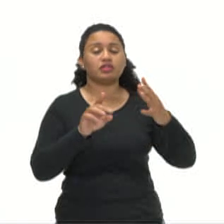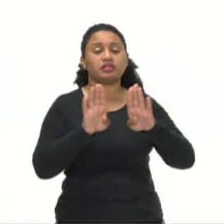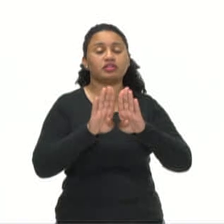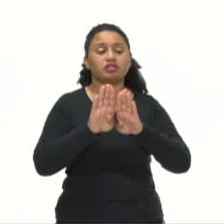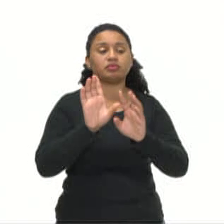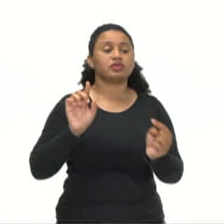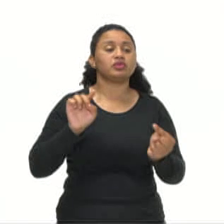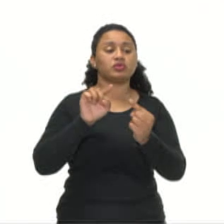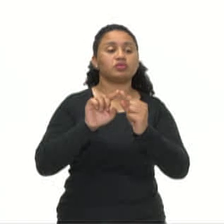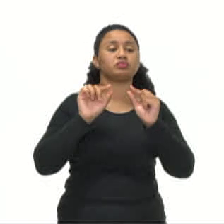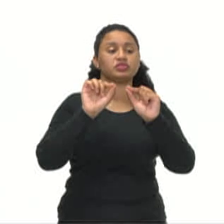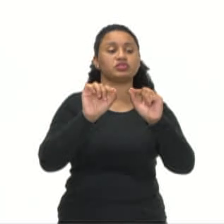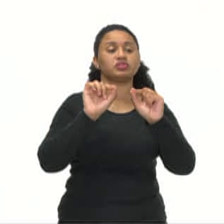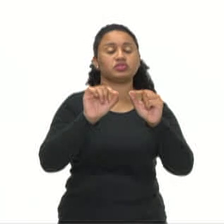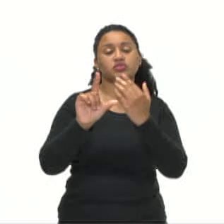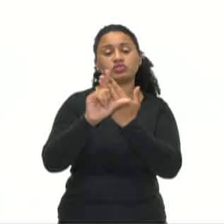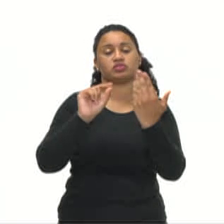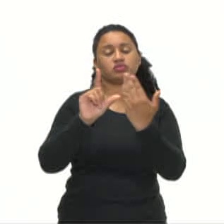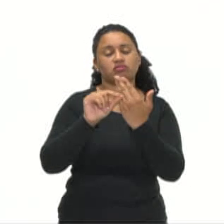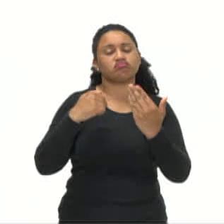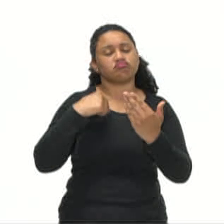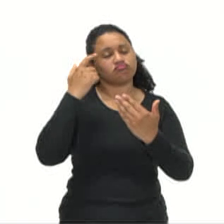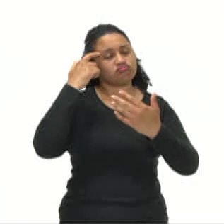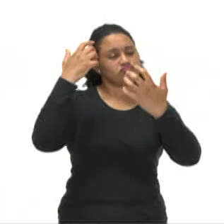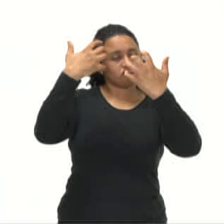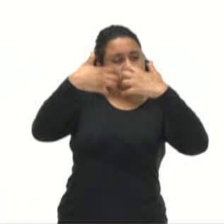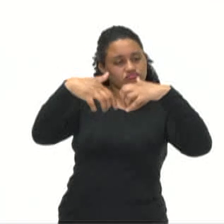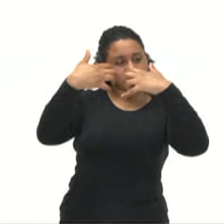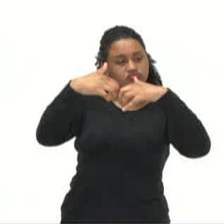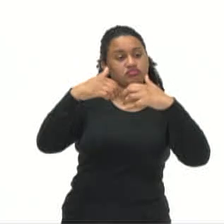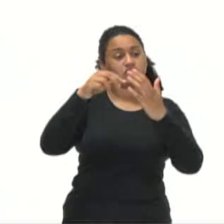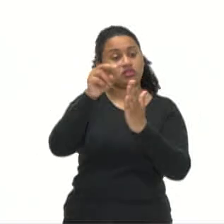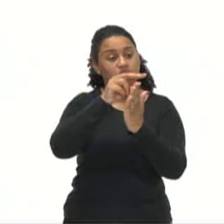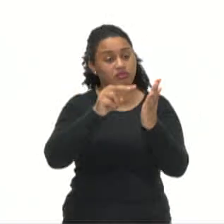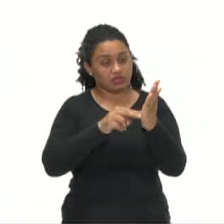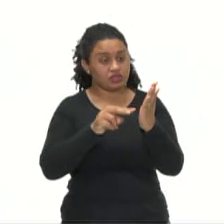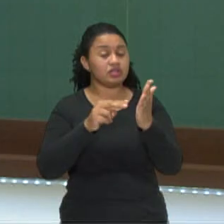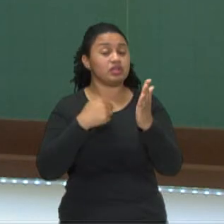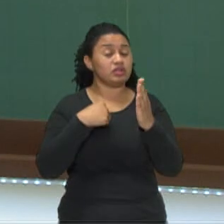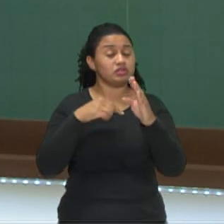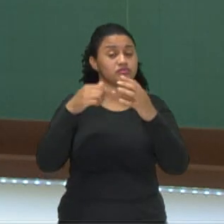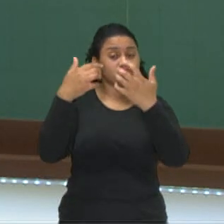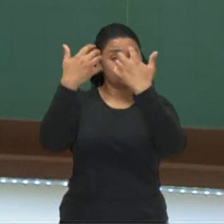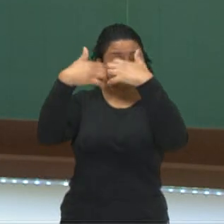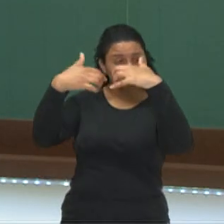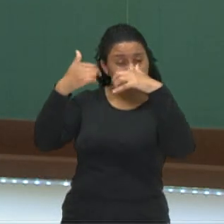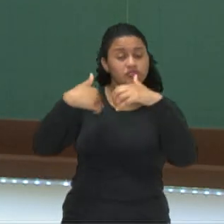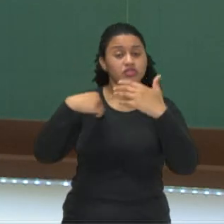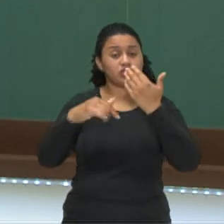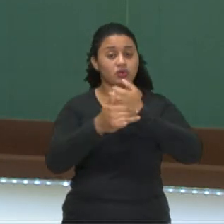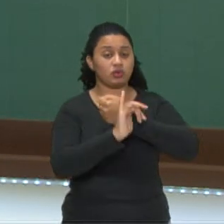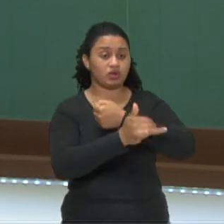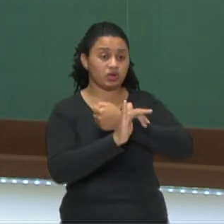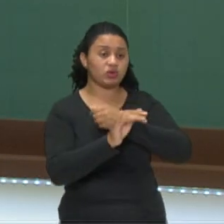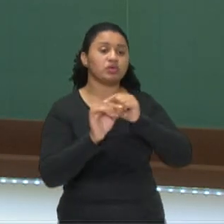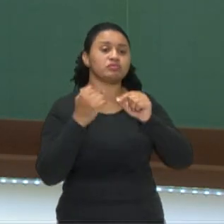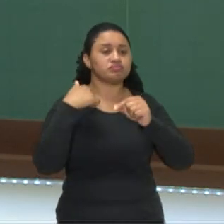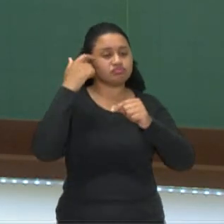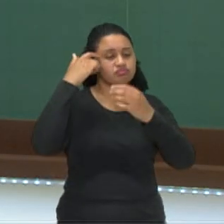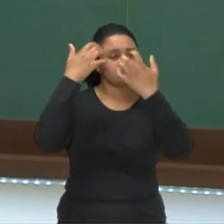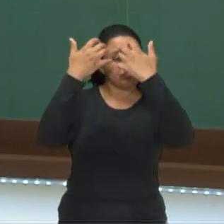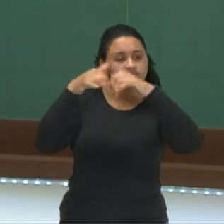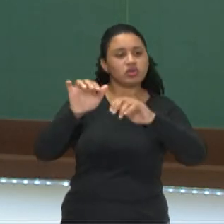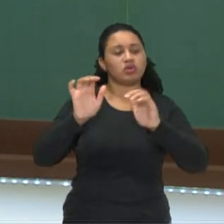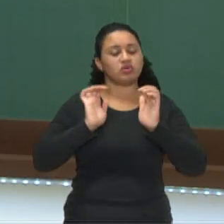de levar o autor a uma reflexão, o leitor a uma reflexão. Então, a partir da crônica vai refletir sobre o seu